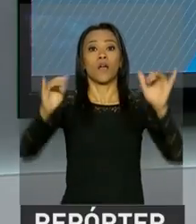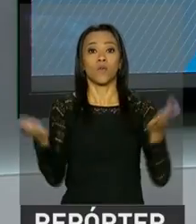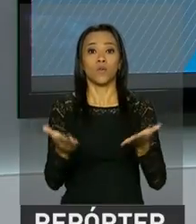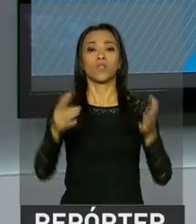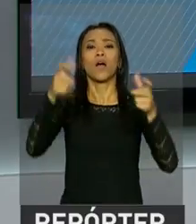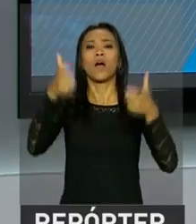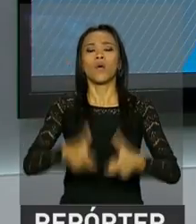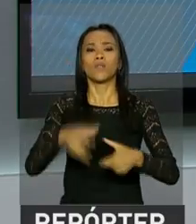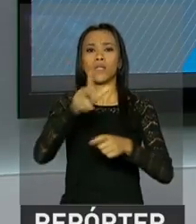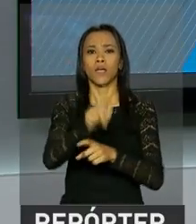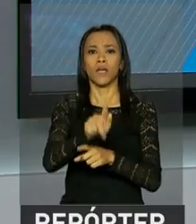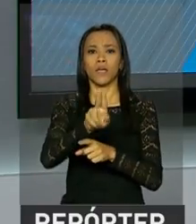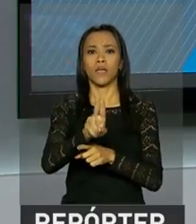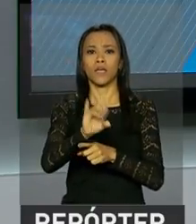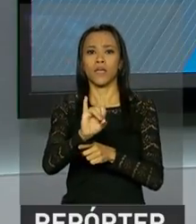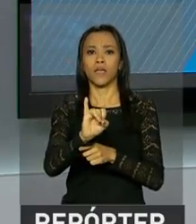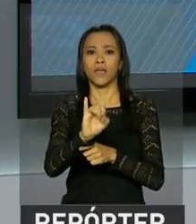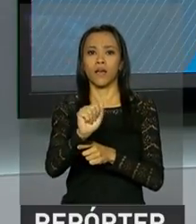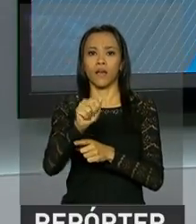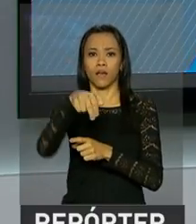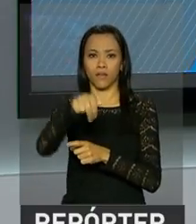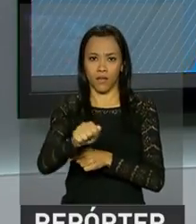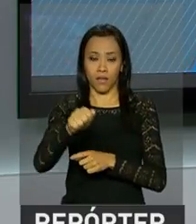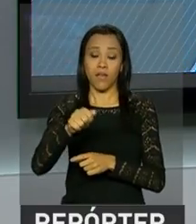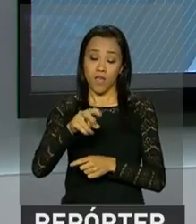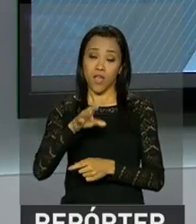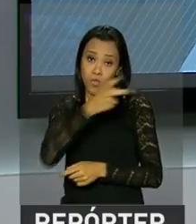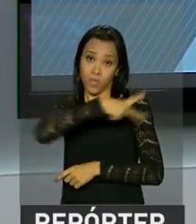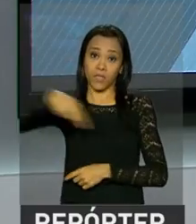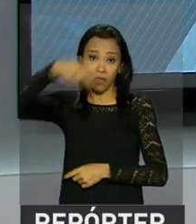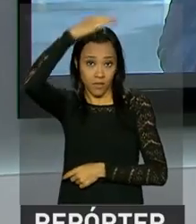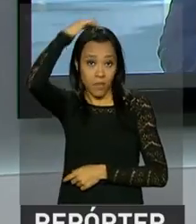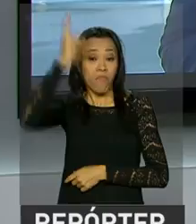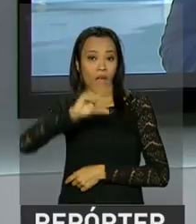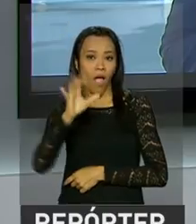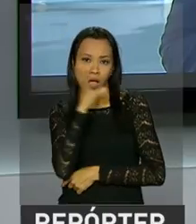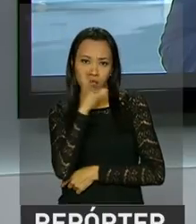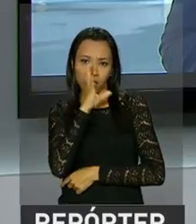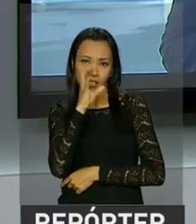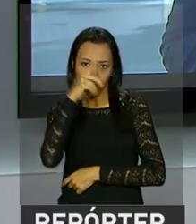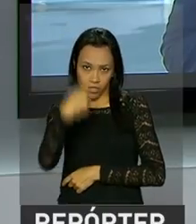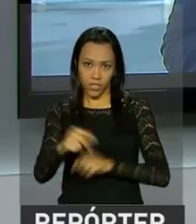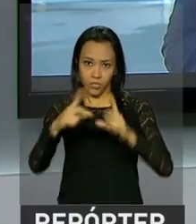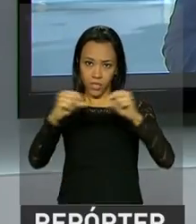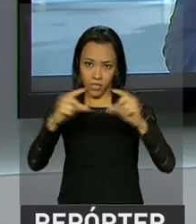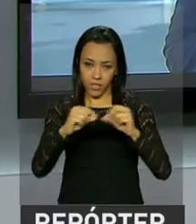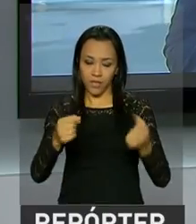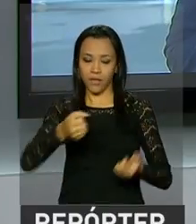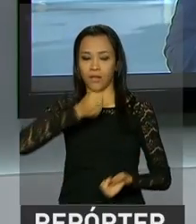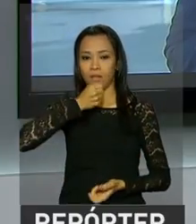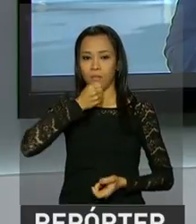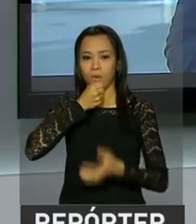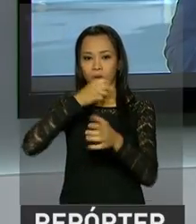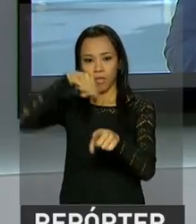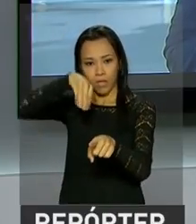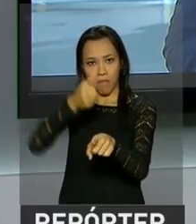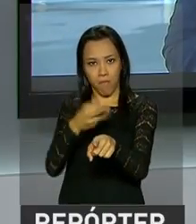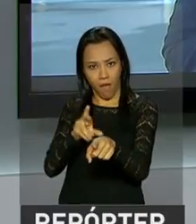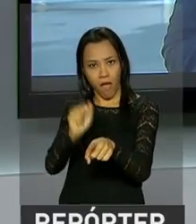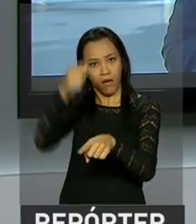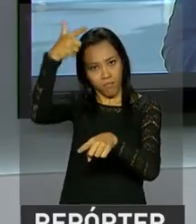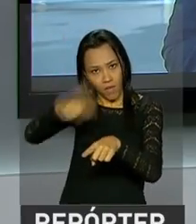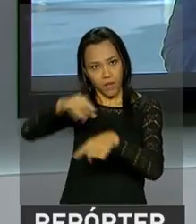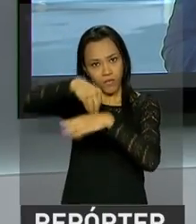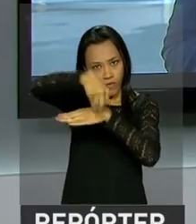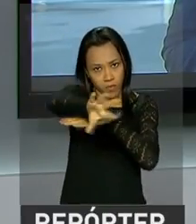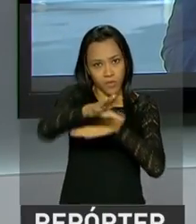acompanhar o lançamento aqui de Brasília. Quem tem os detalhes para a gente ao vivo é a repórter Mara Knup, que está lá no Palácio Planalto. Mara, mais